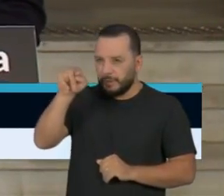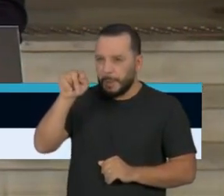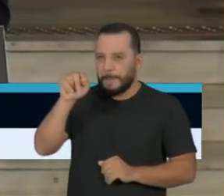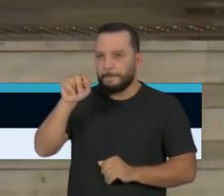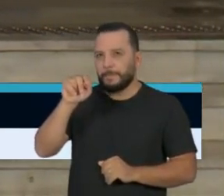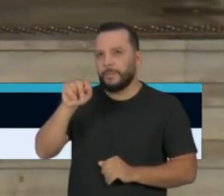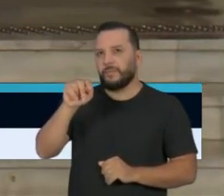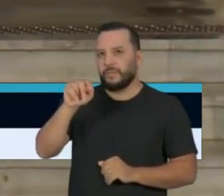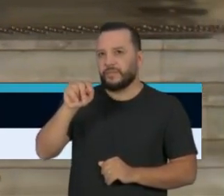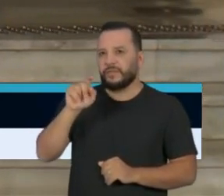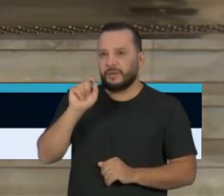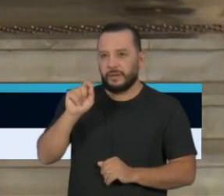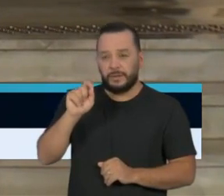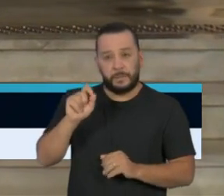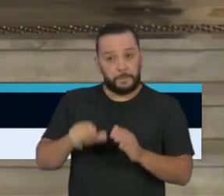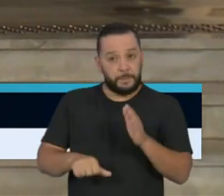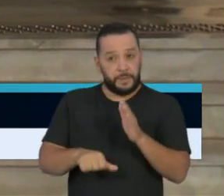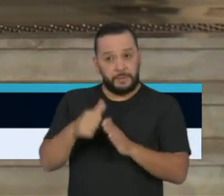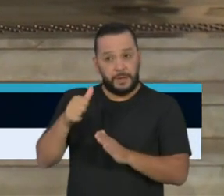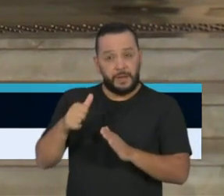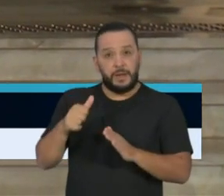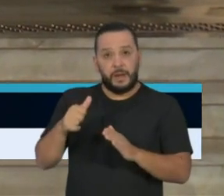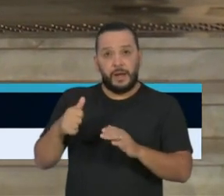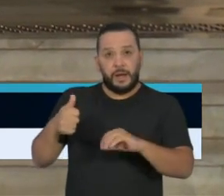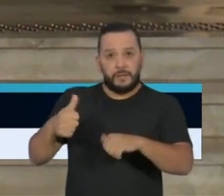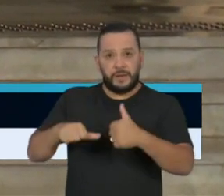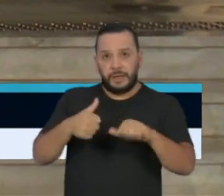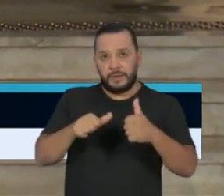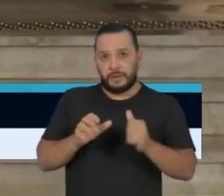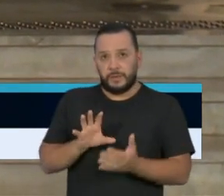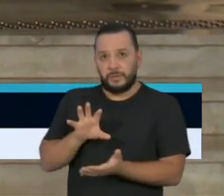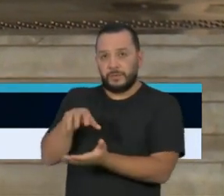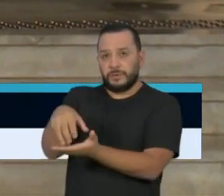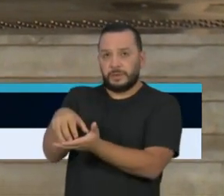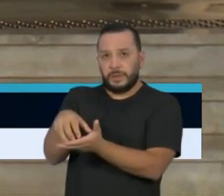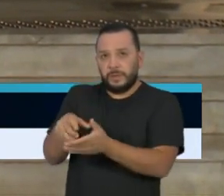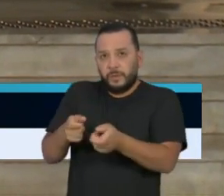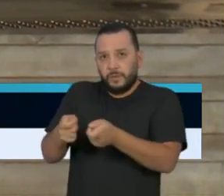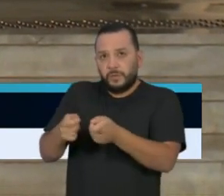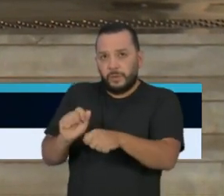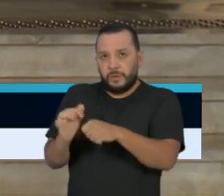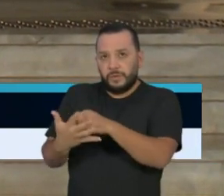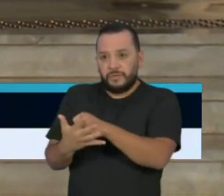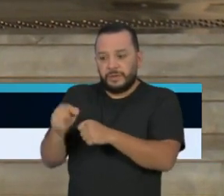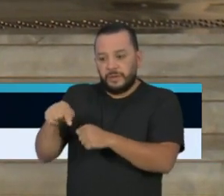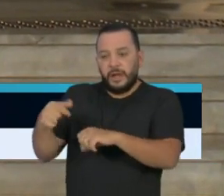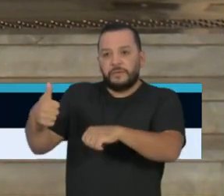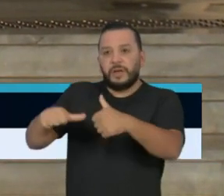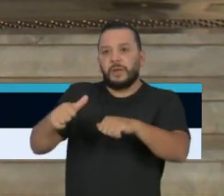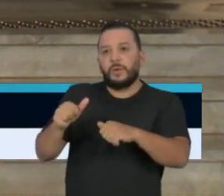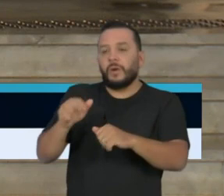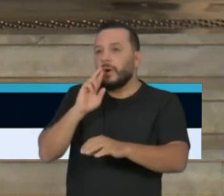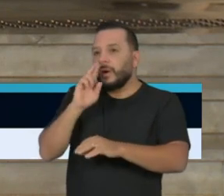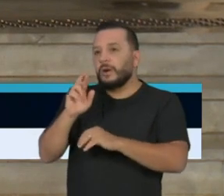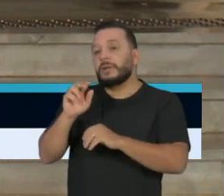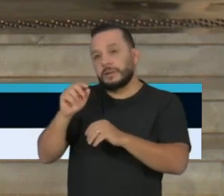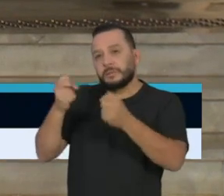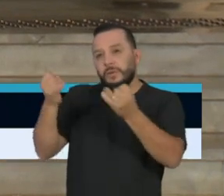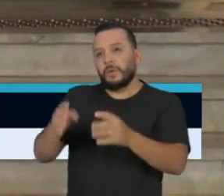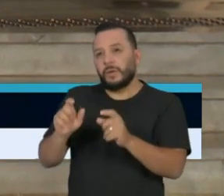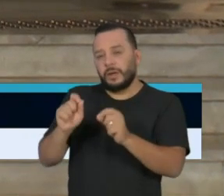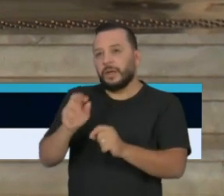momento, que a primeira avaliação do centro de contingência é que nós precisaríamos mais 1